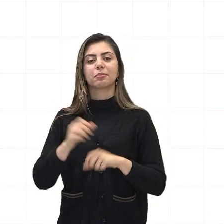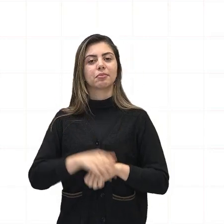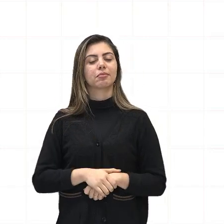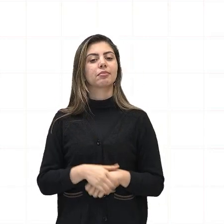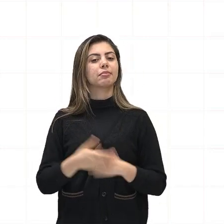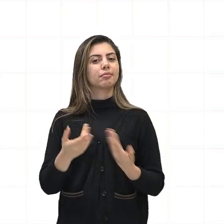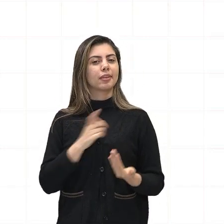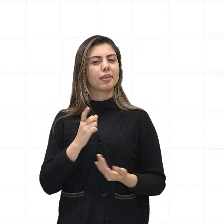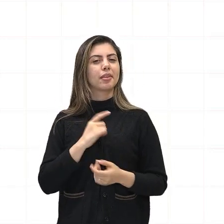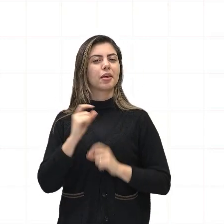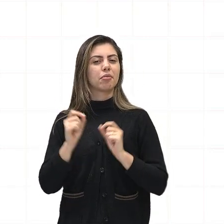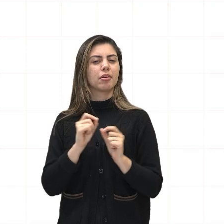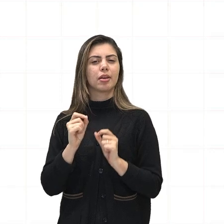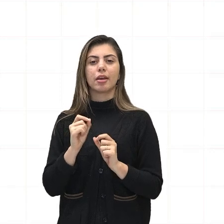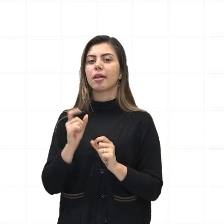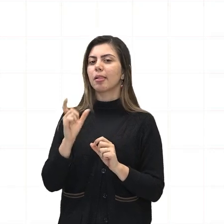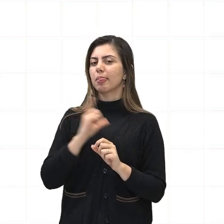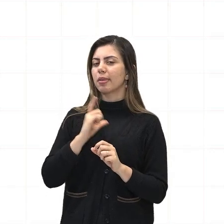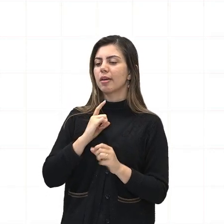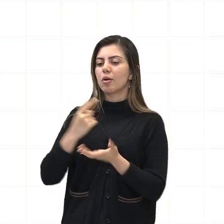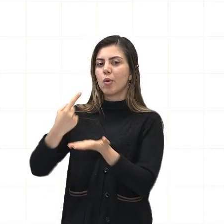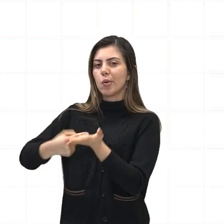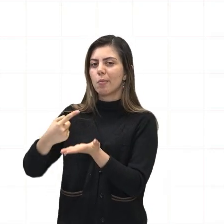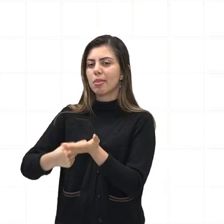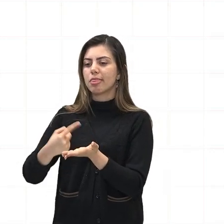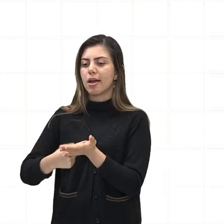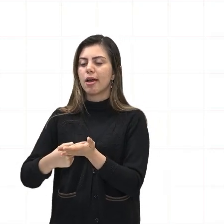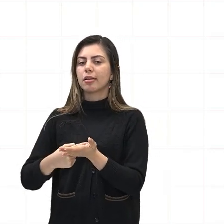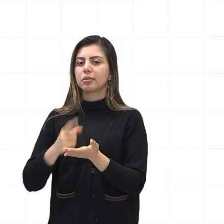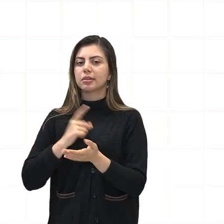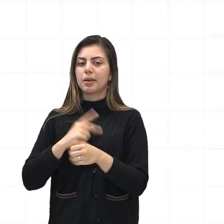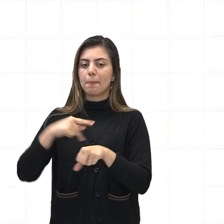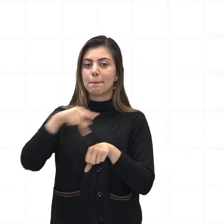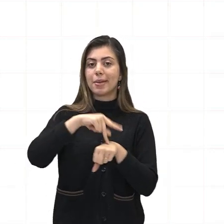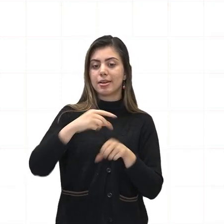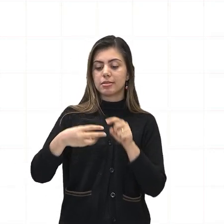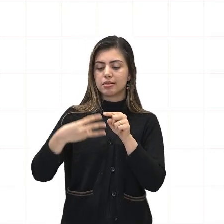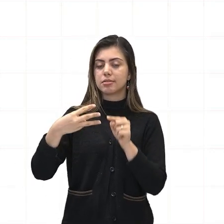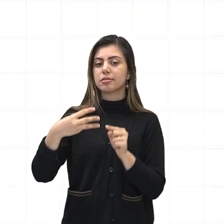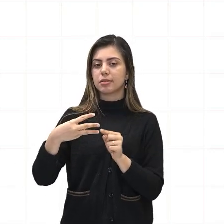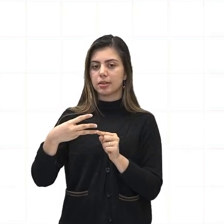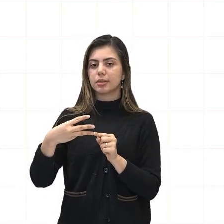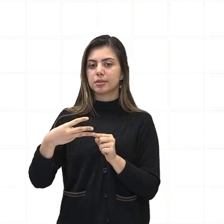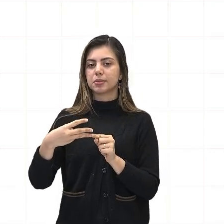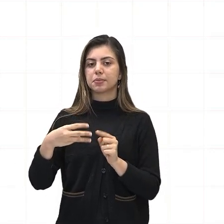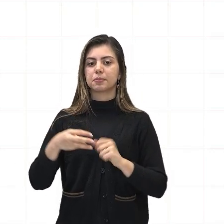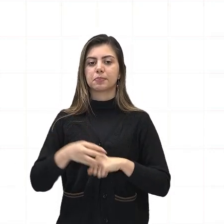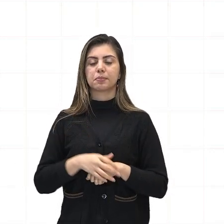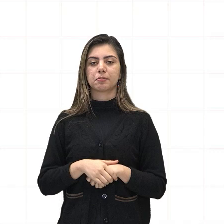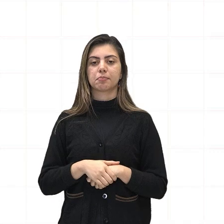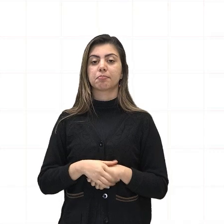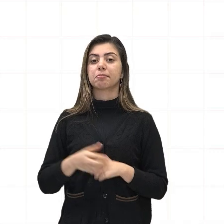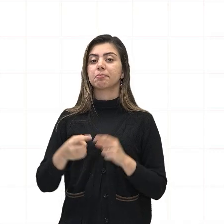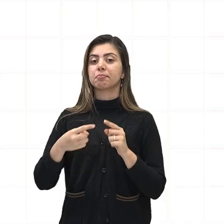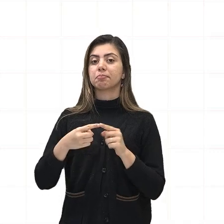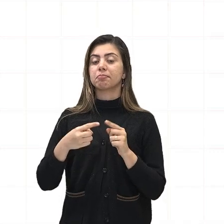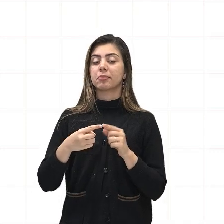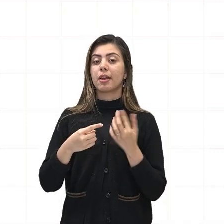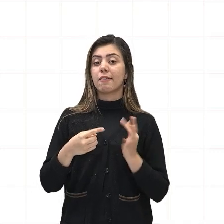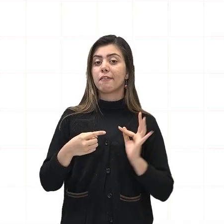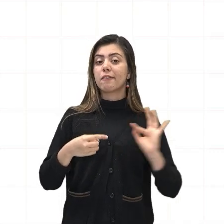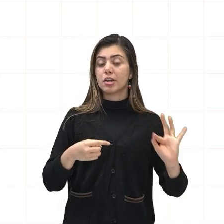importante entre três países. Nós temos a França